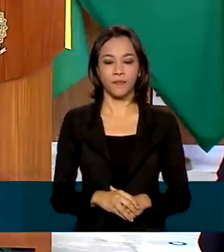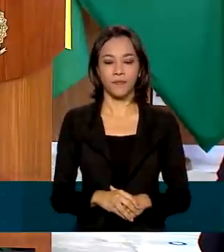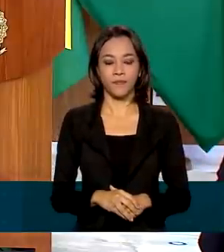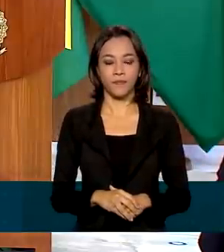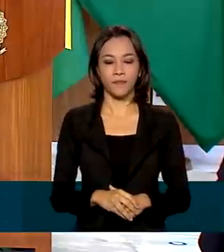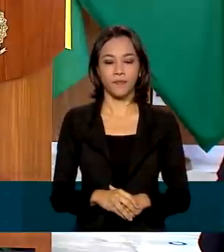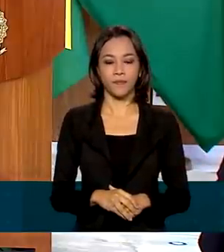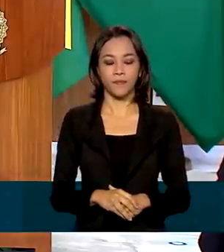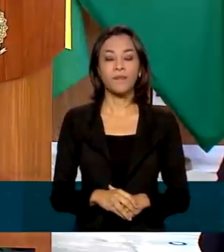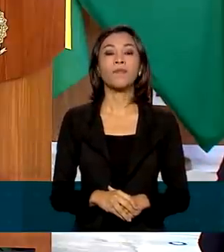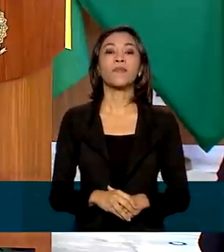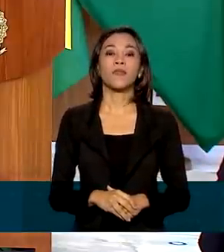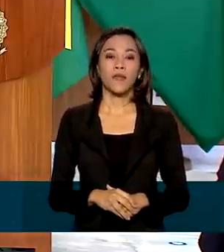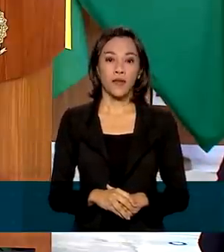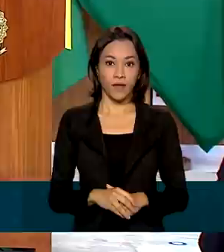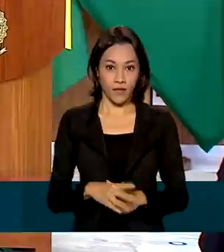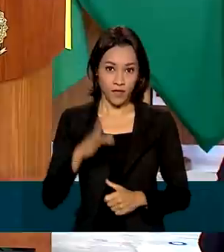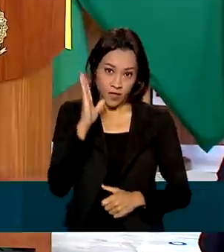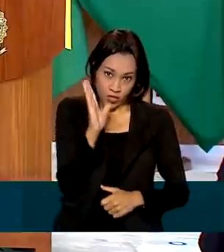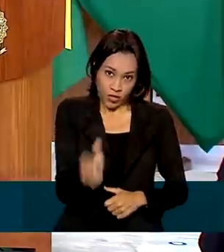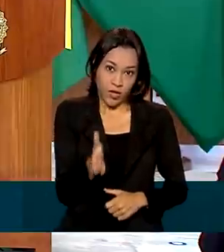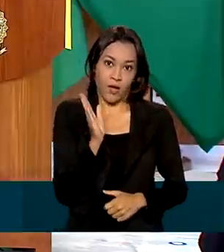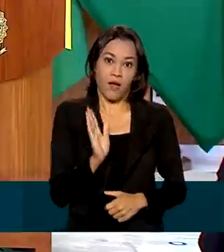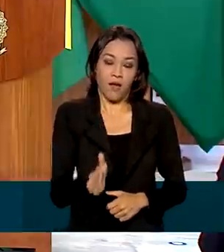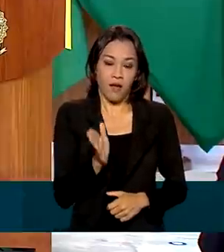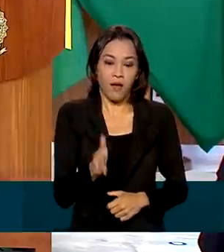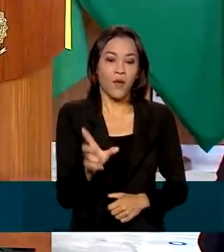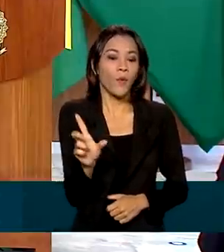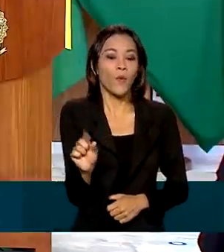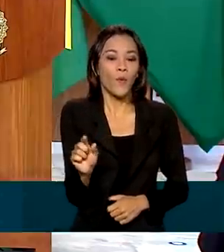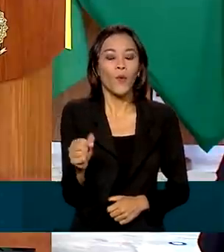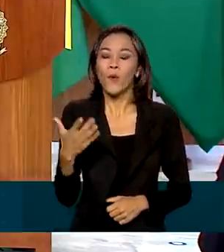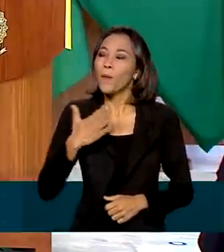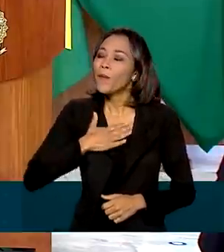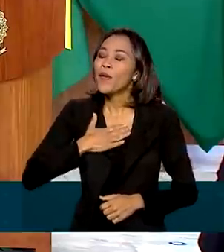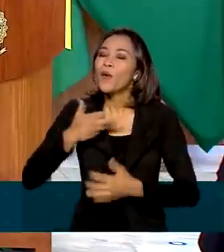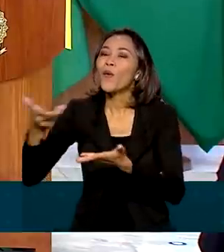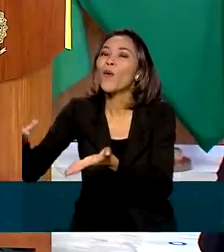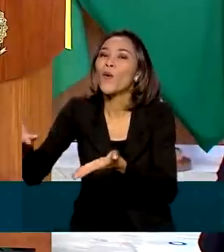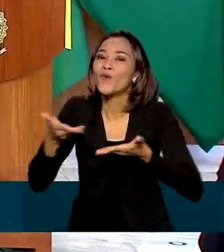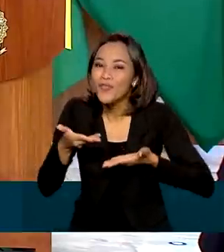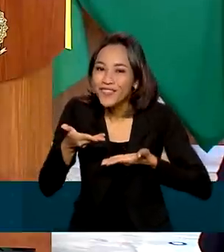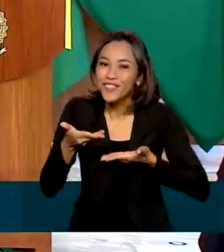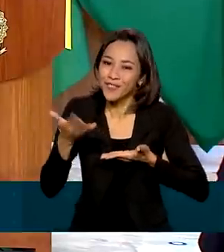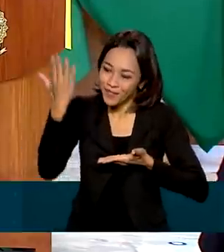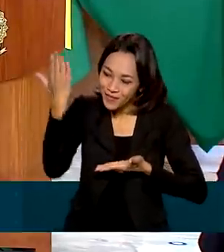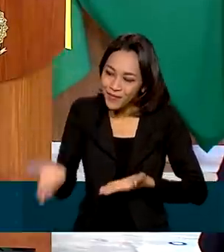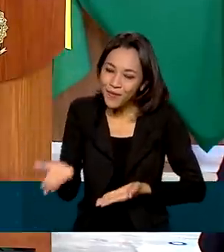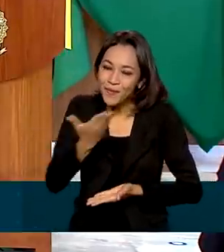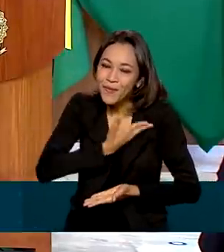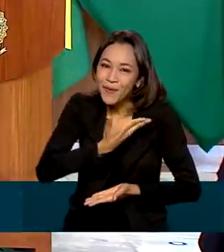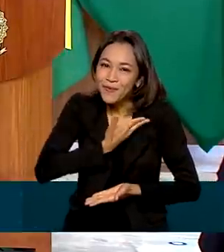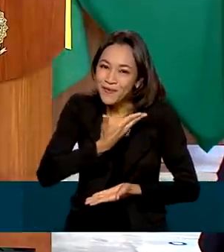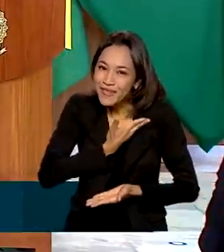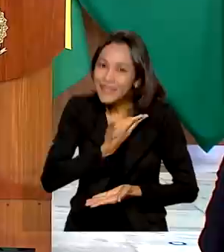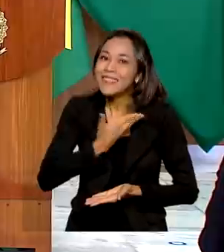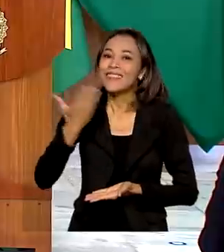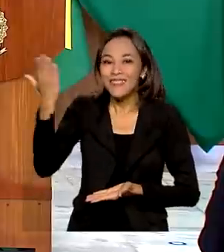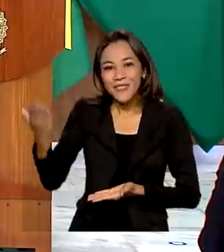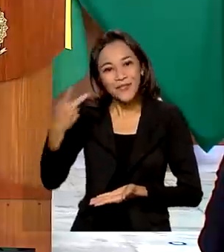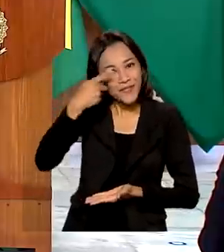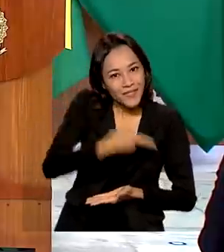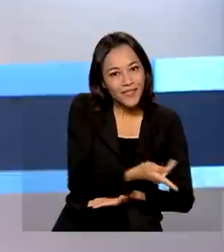E fica, desde já, também o meu convite para o meu amigo visitar a Guiné-Bissau